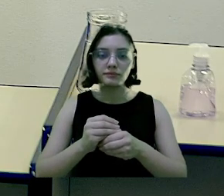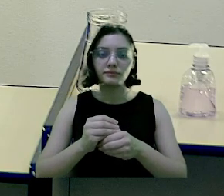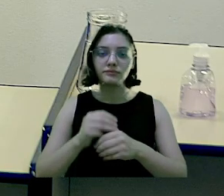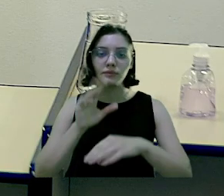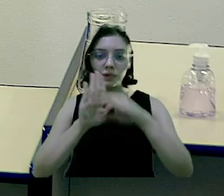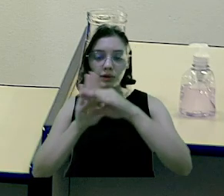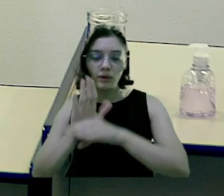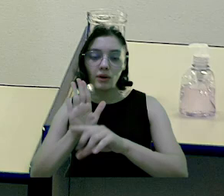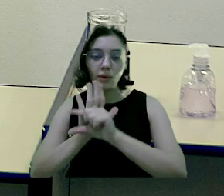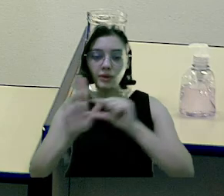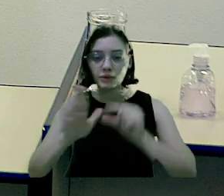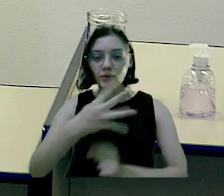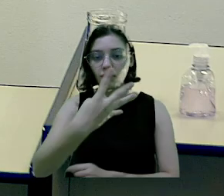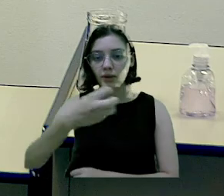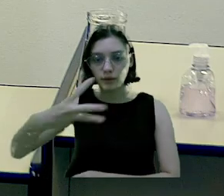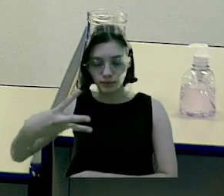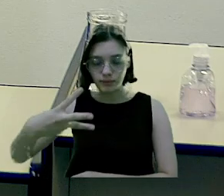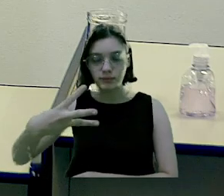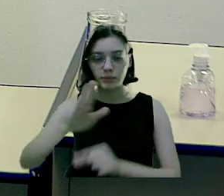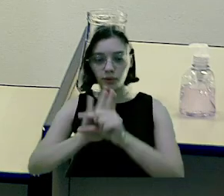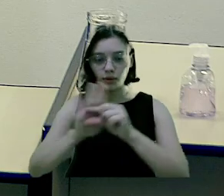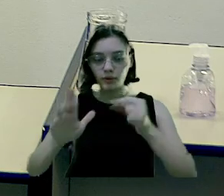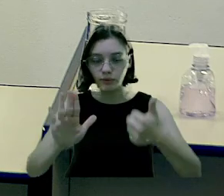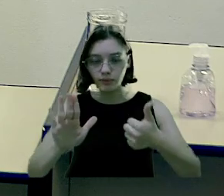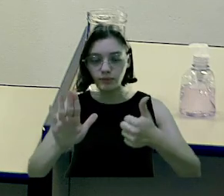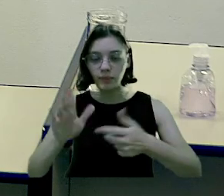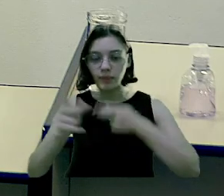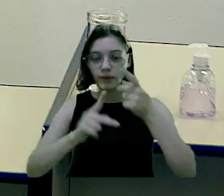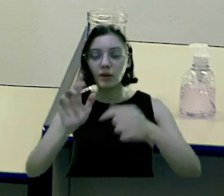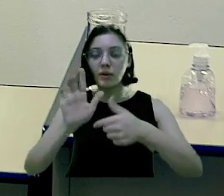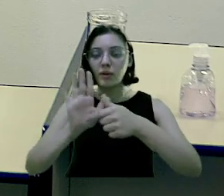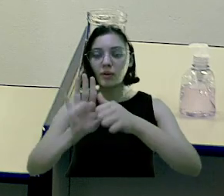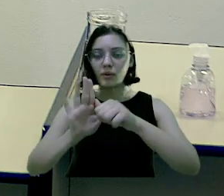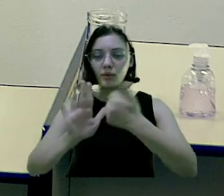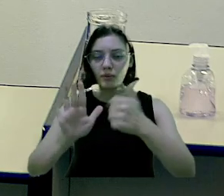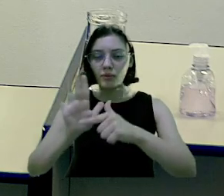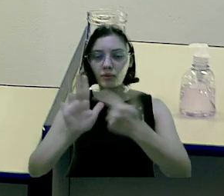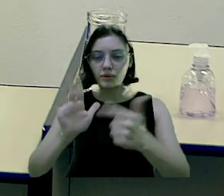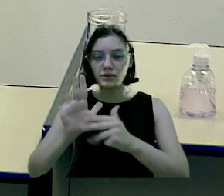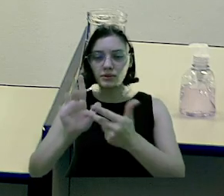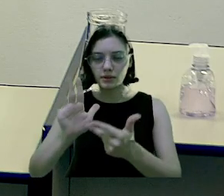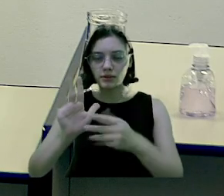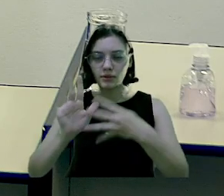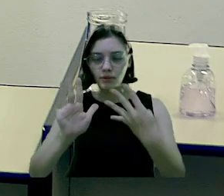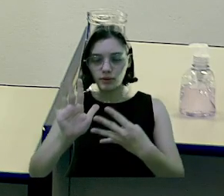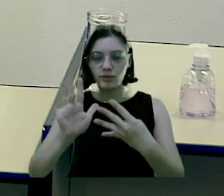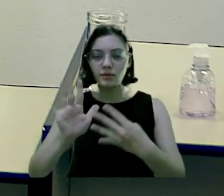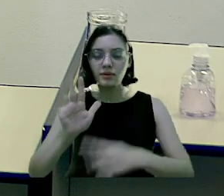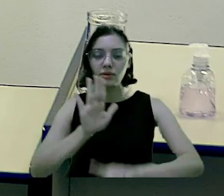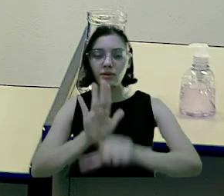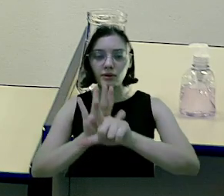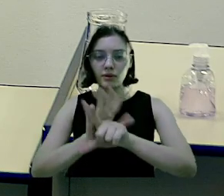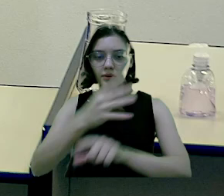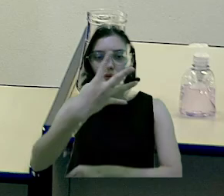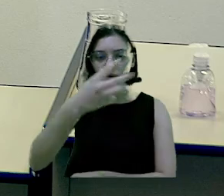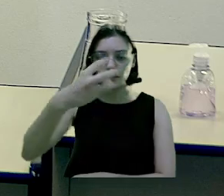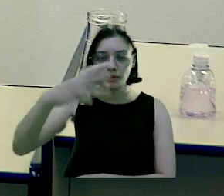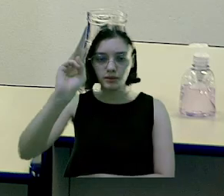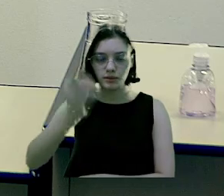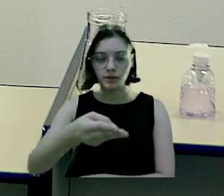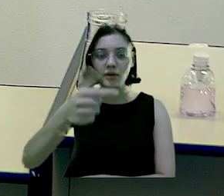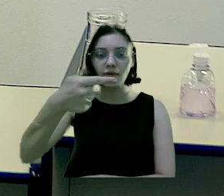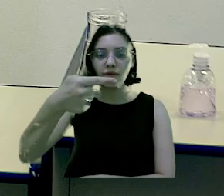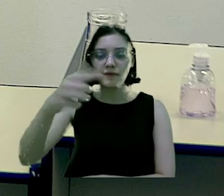nos termos do artigo 43, parágrafo 1º, incisos 1, 2, 3 e 4 da Lei 43